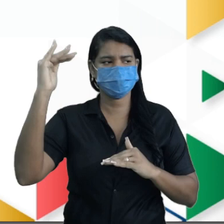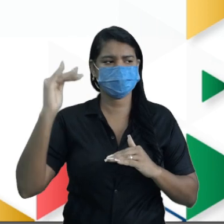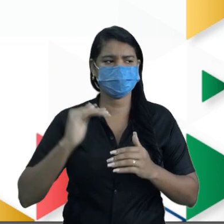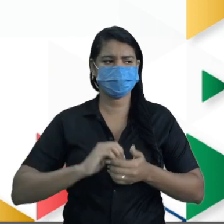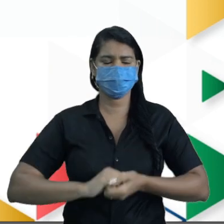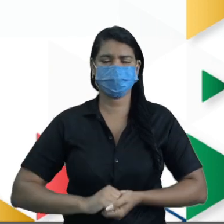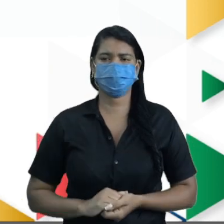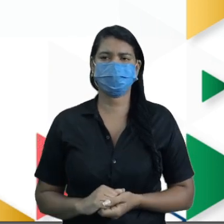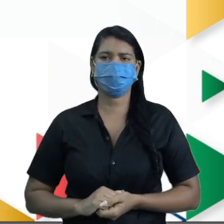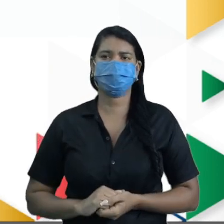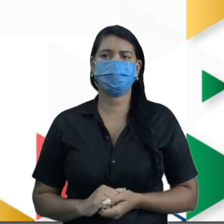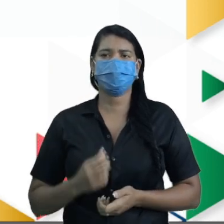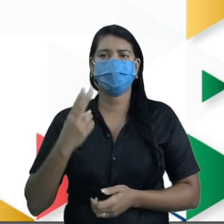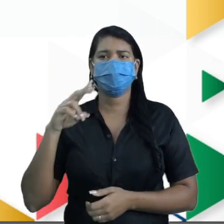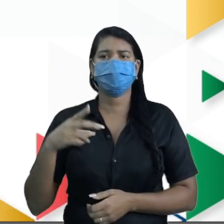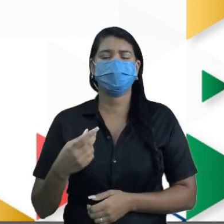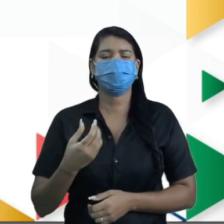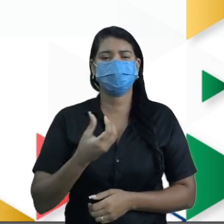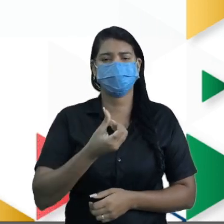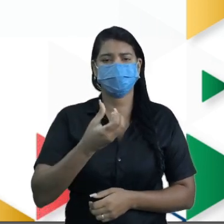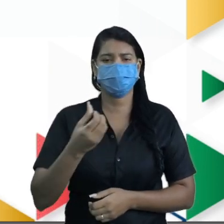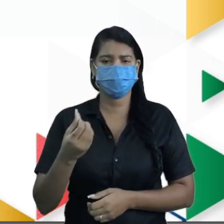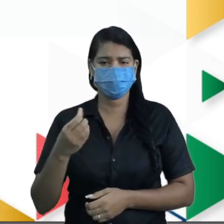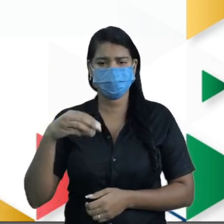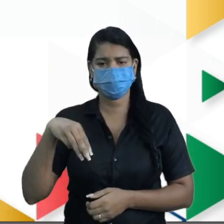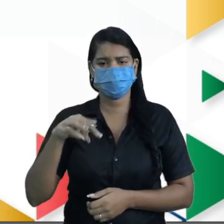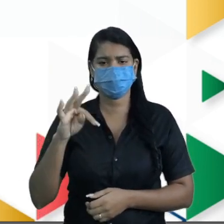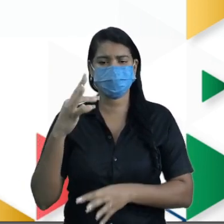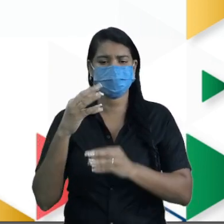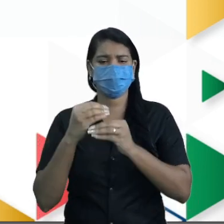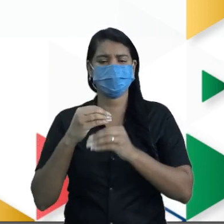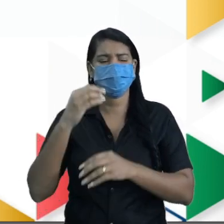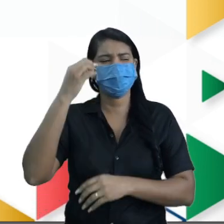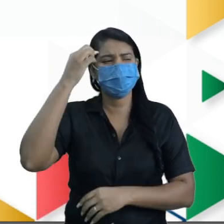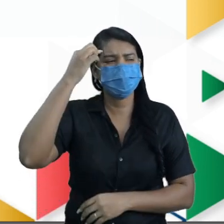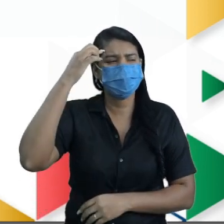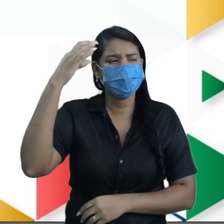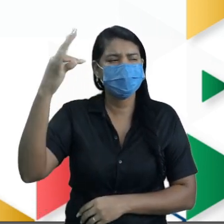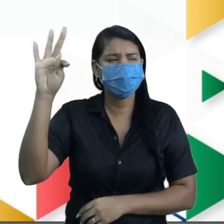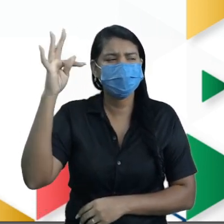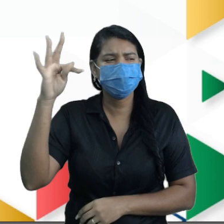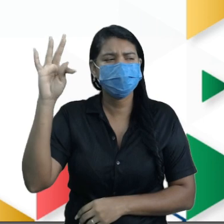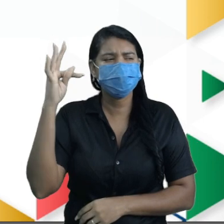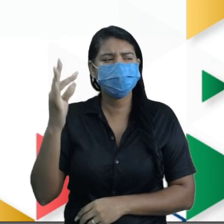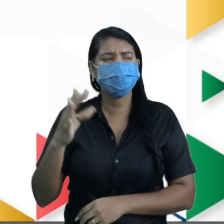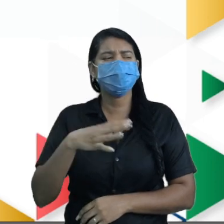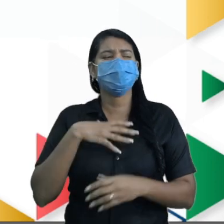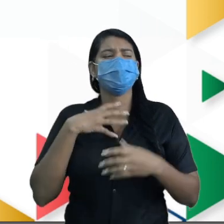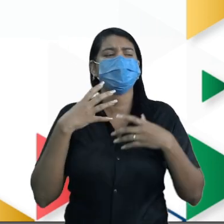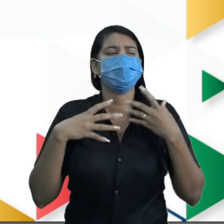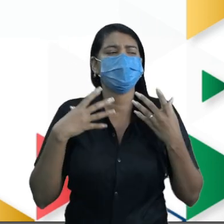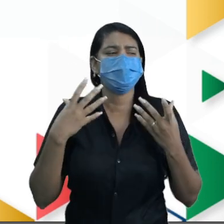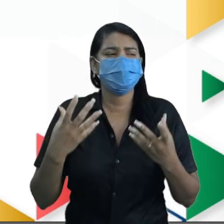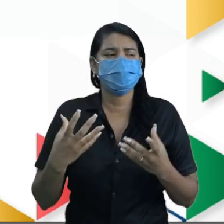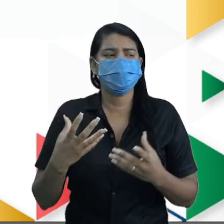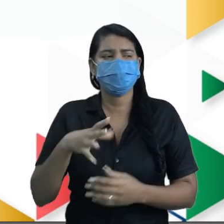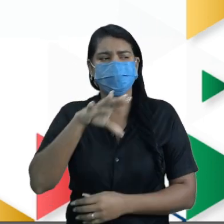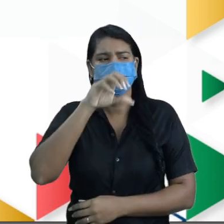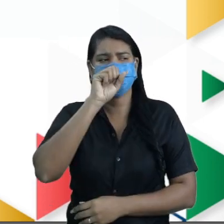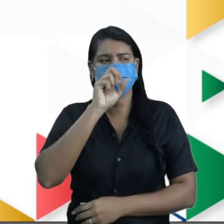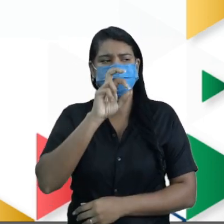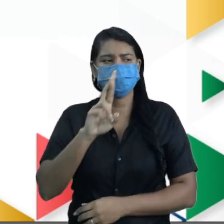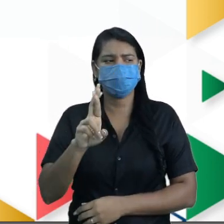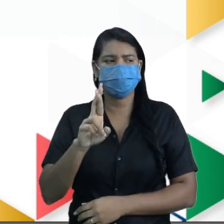Altitudes acima de 2.600 metros provocam dor de cabeça e falta de ar nas pessoas que não estão